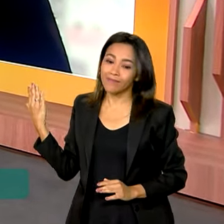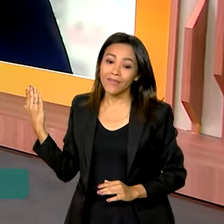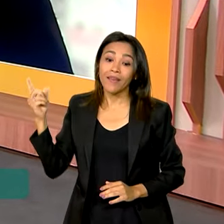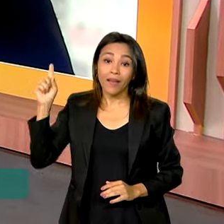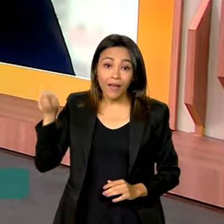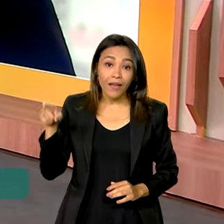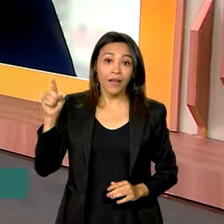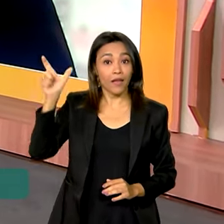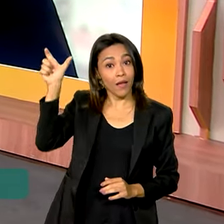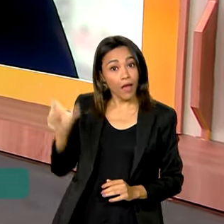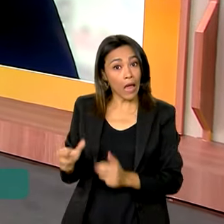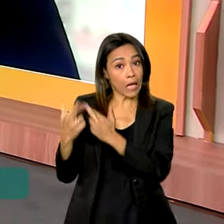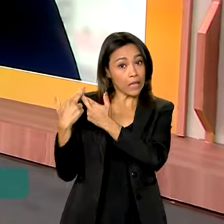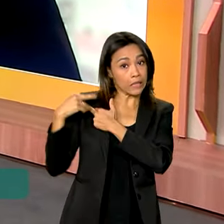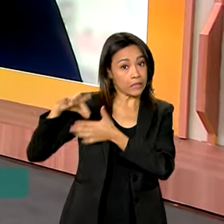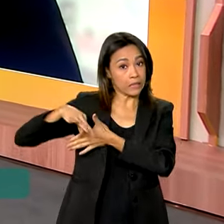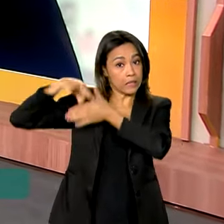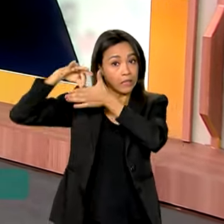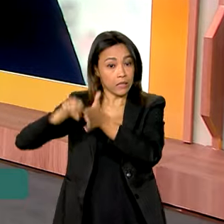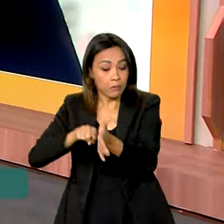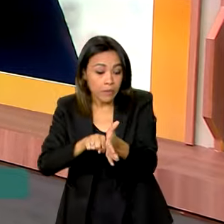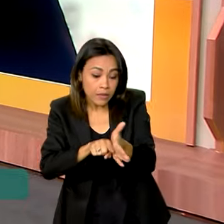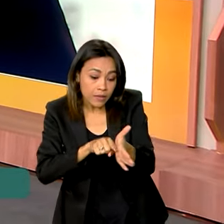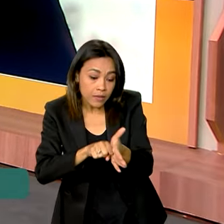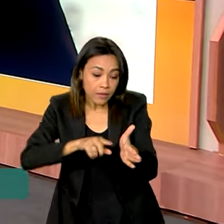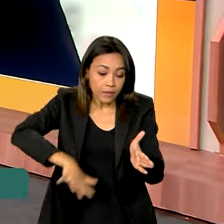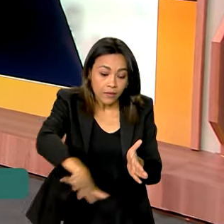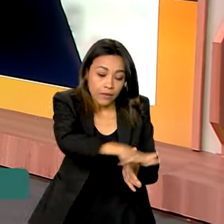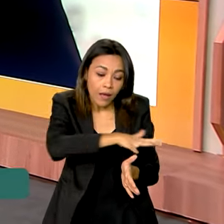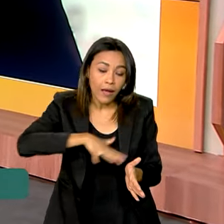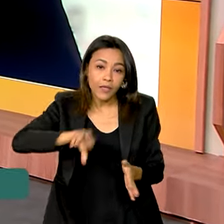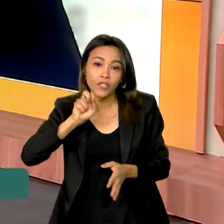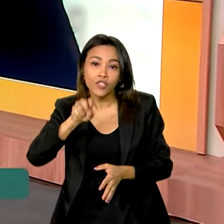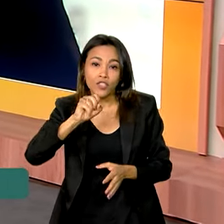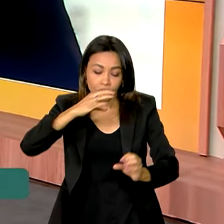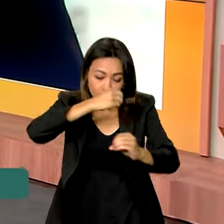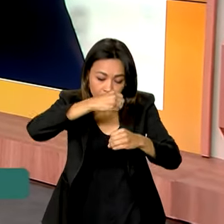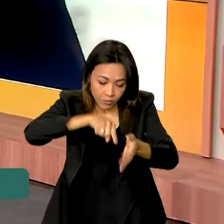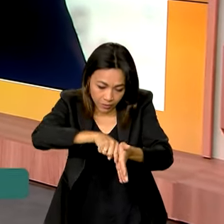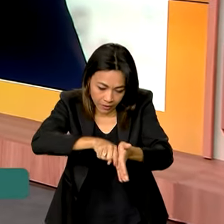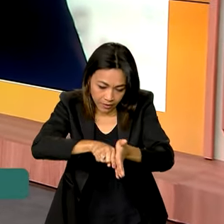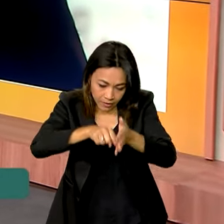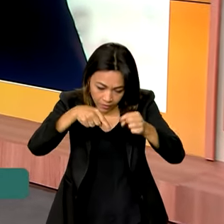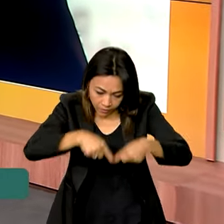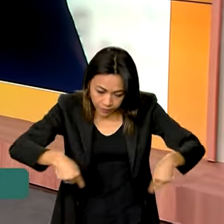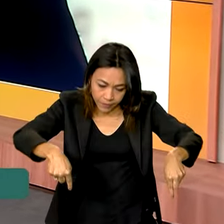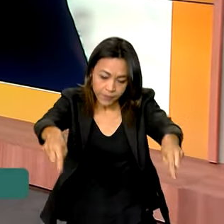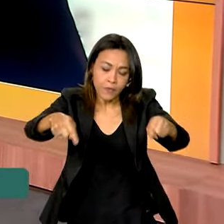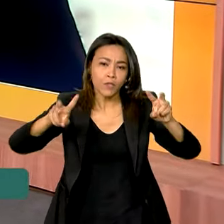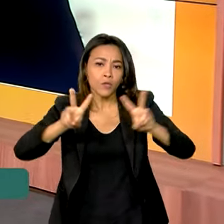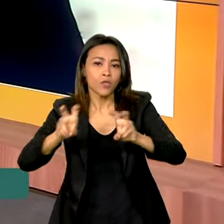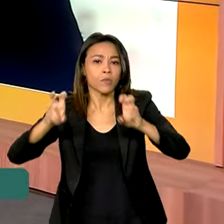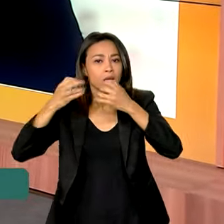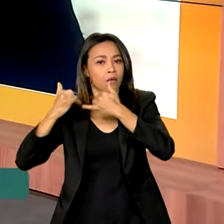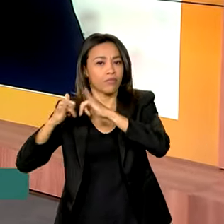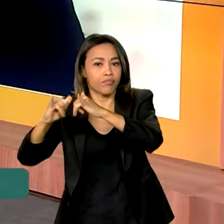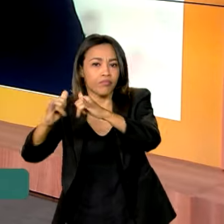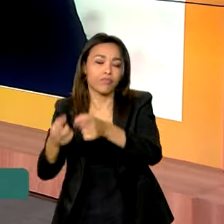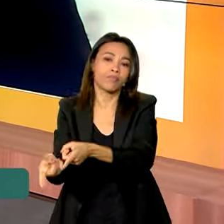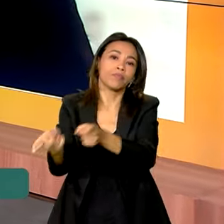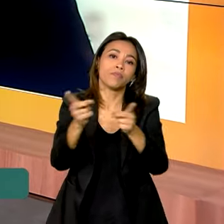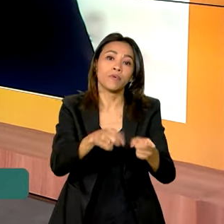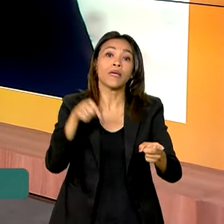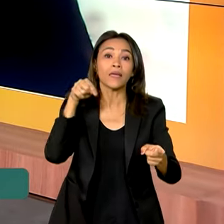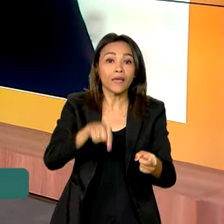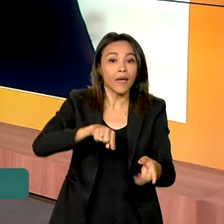Ele que é o pesquisador líder do Departamento de Virologia do Centro Nacional de Pesquisa em Energia e Materiais, onde